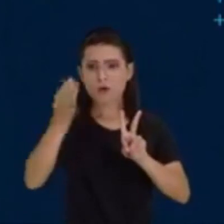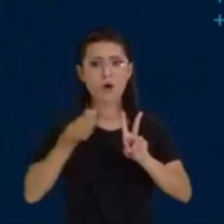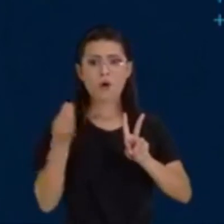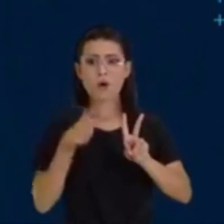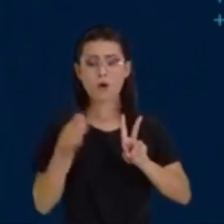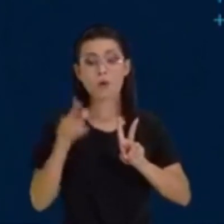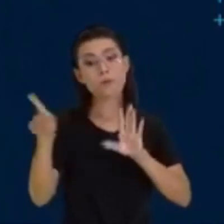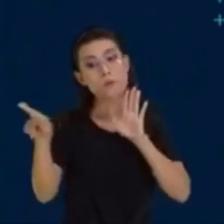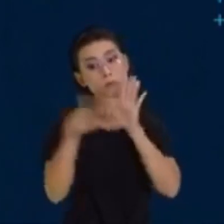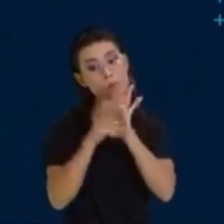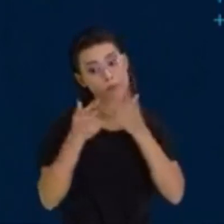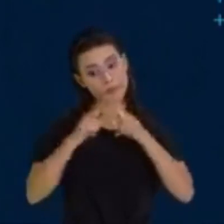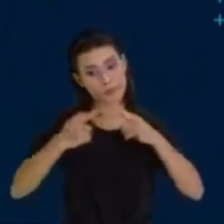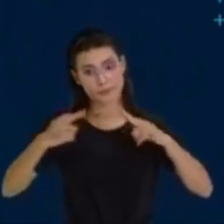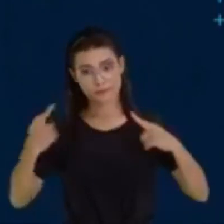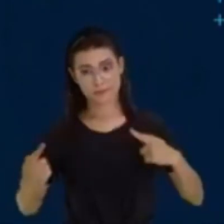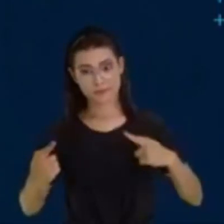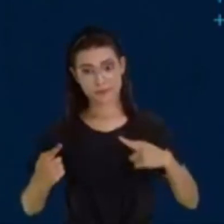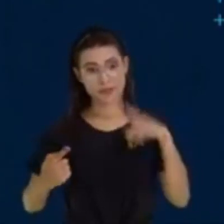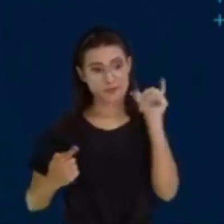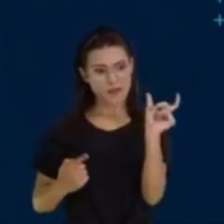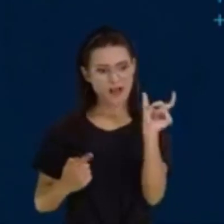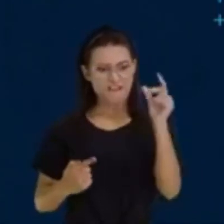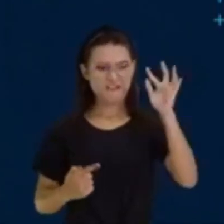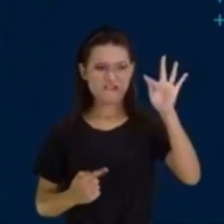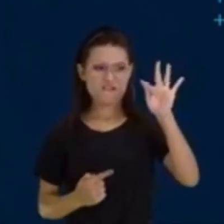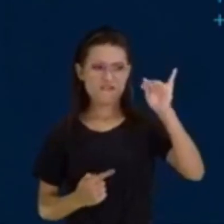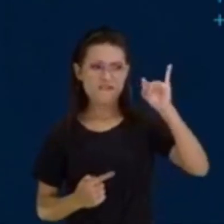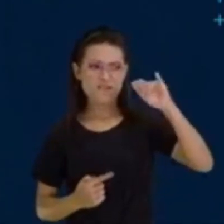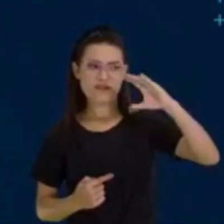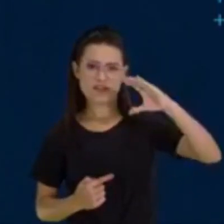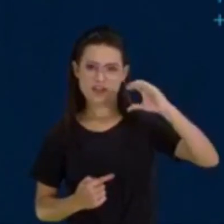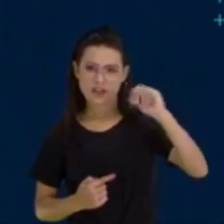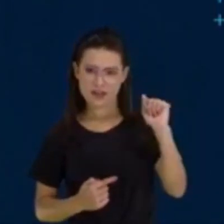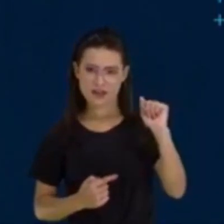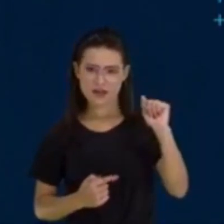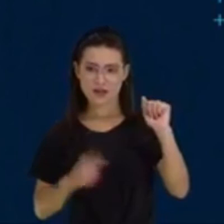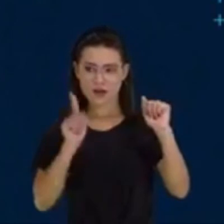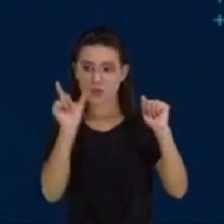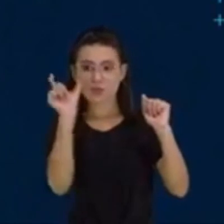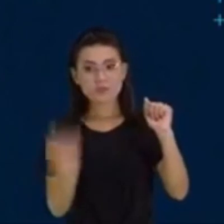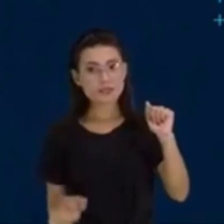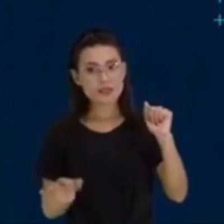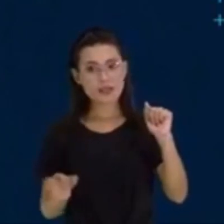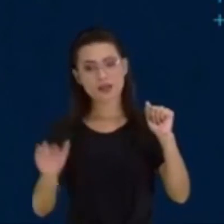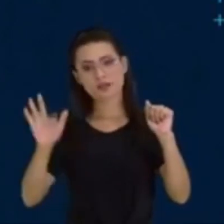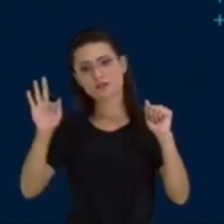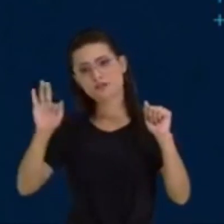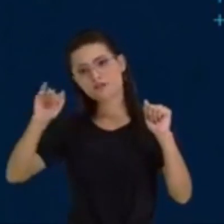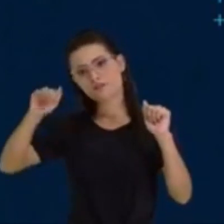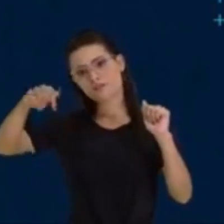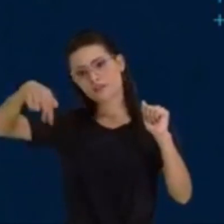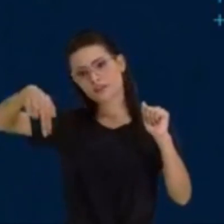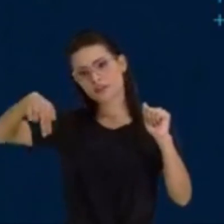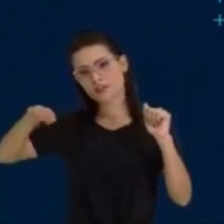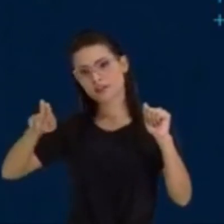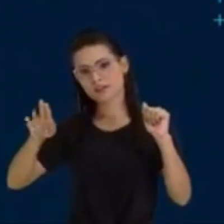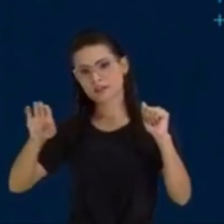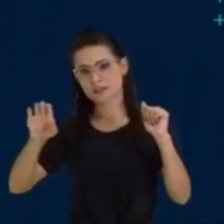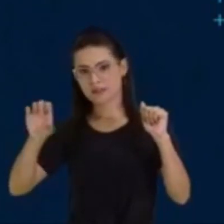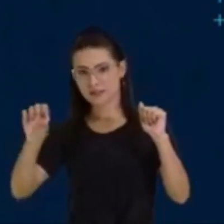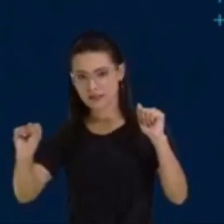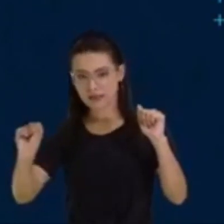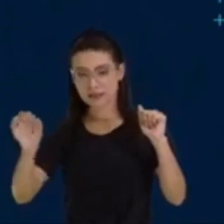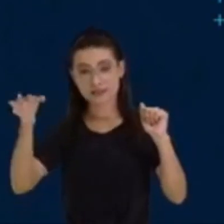gramática, não fique espatetando, porque açaí está se referindo à segunda pessoa do singular, tu. E, nesse